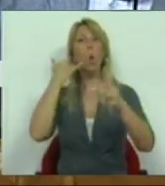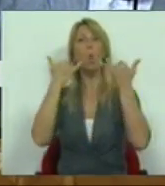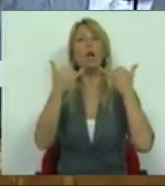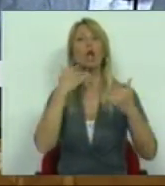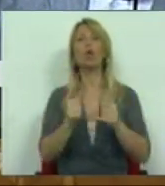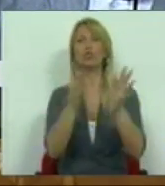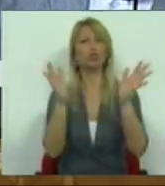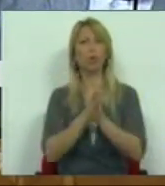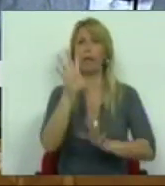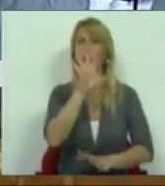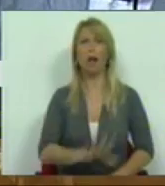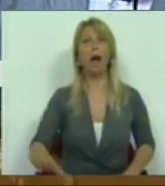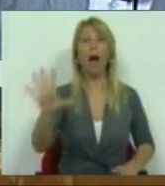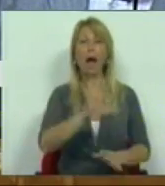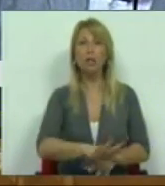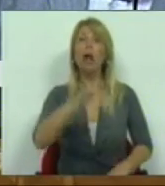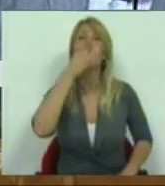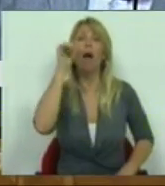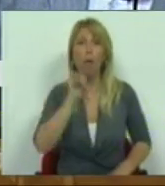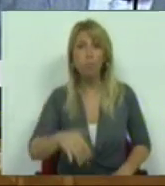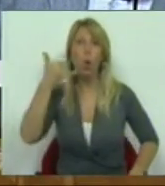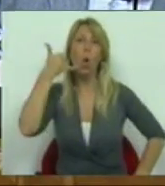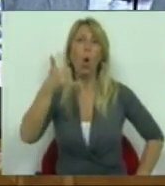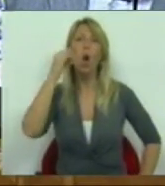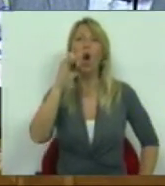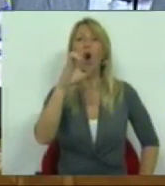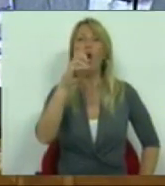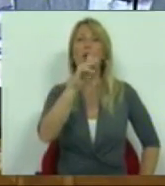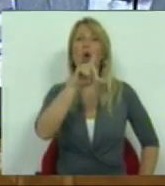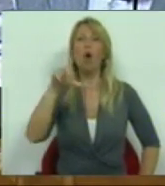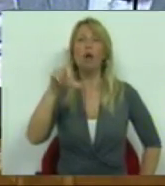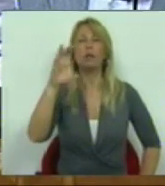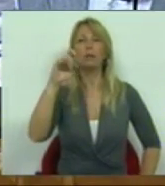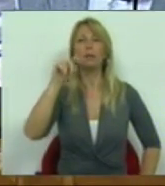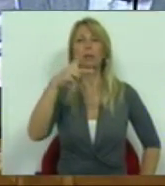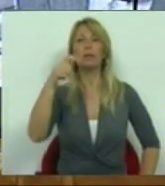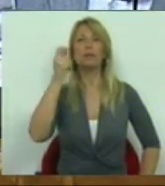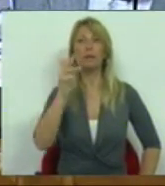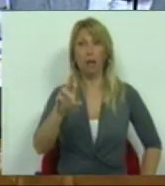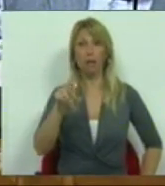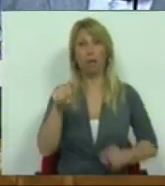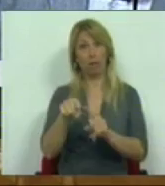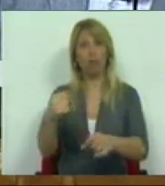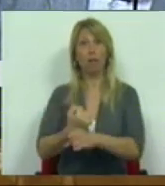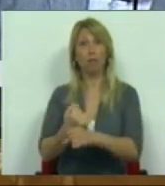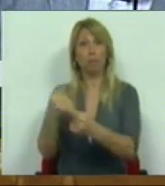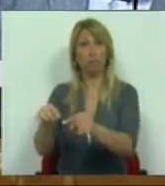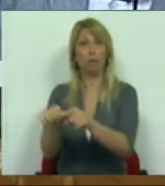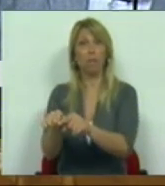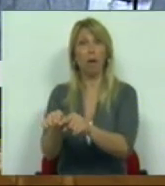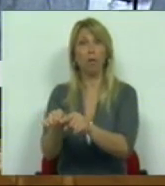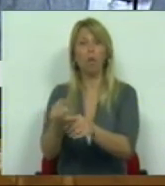e falo de muitos call centers que, utilizando esse trabalho, estão a fazer,